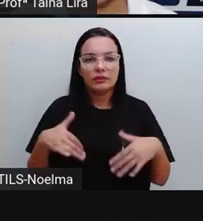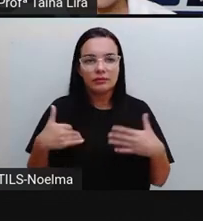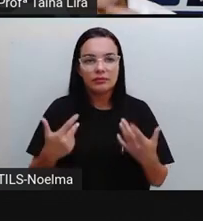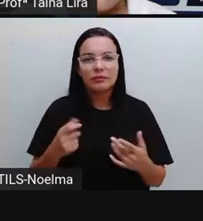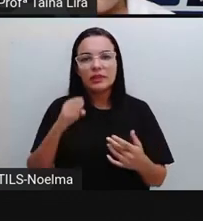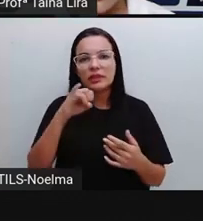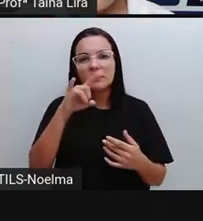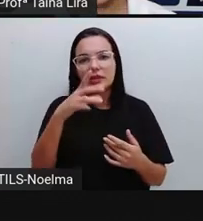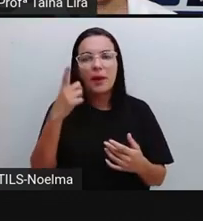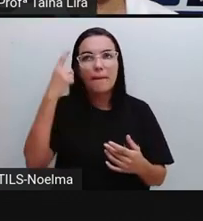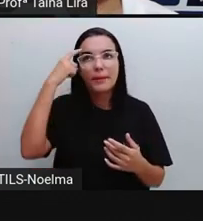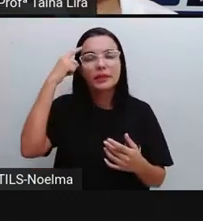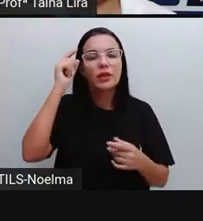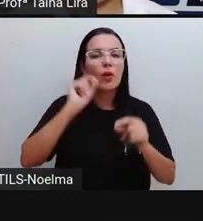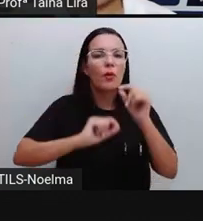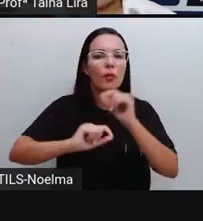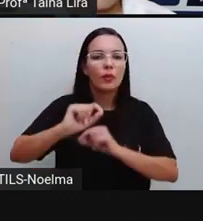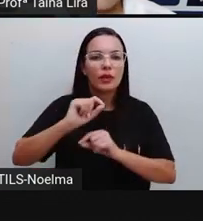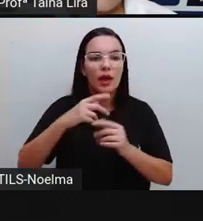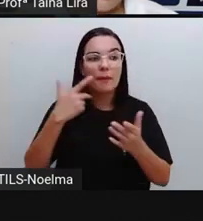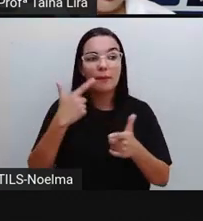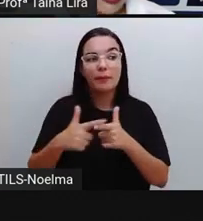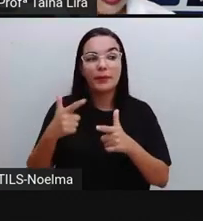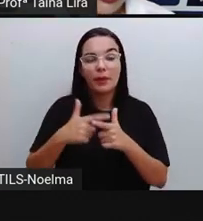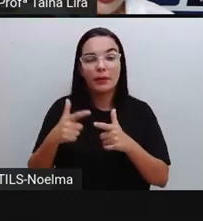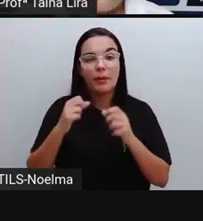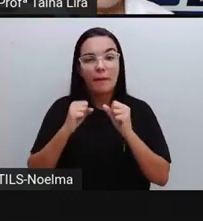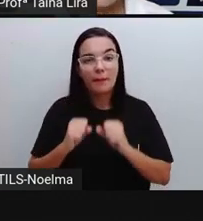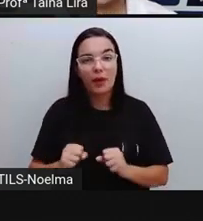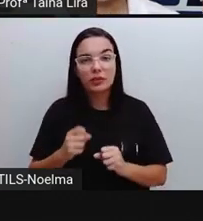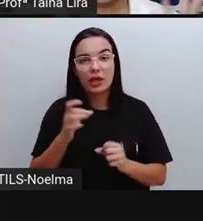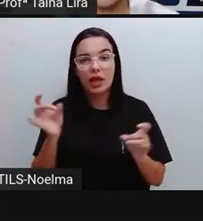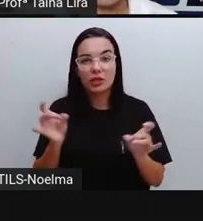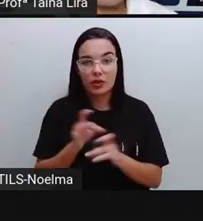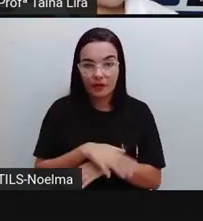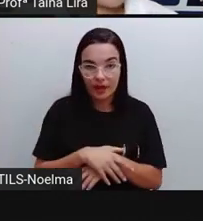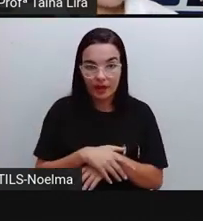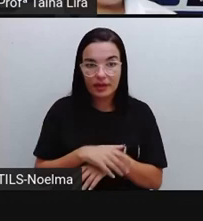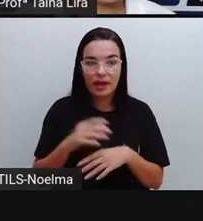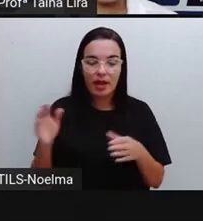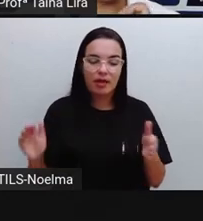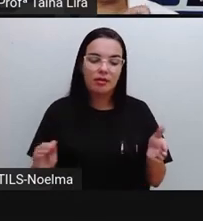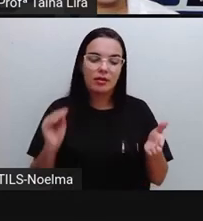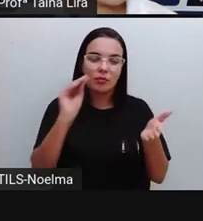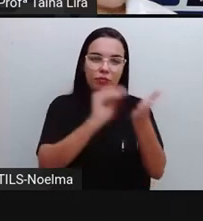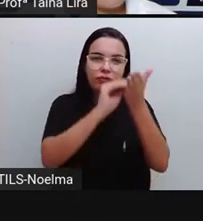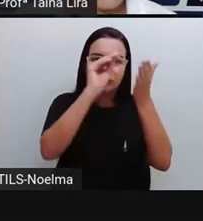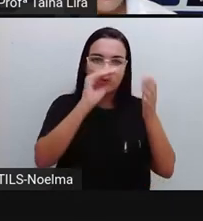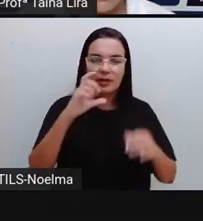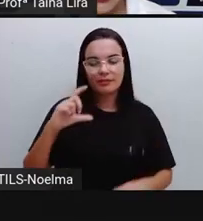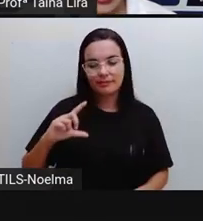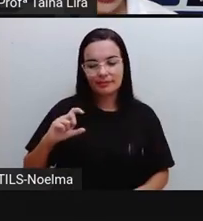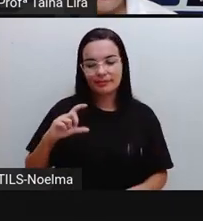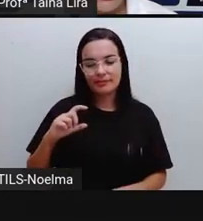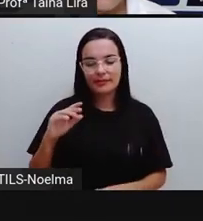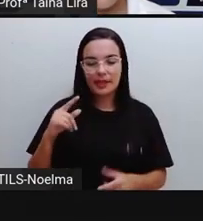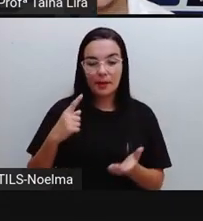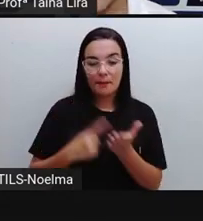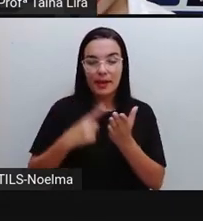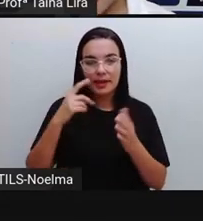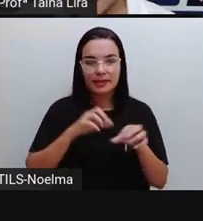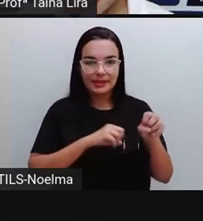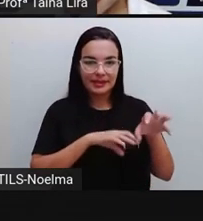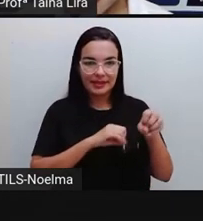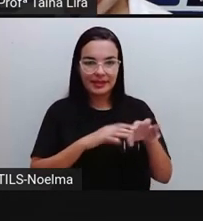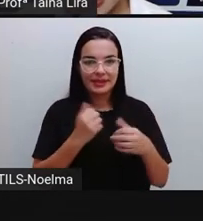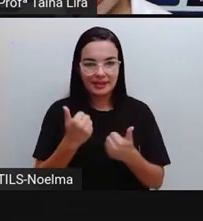O que é que você pensou aí, como que esse problema poderia ser solucionado, e botar lá no Instagram, marcar a CEDUC para a gente ver, tá